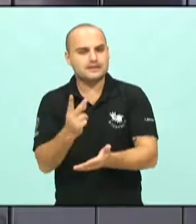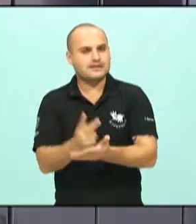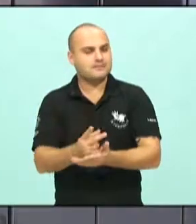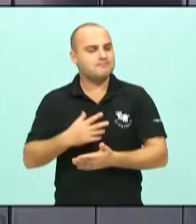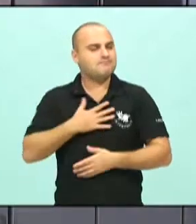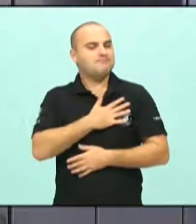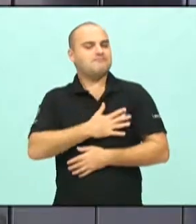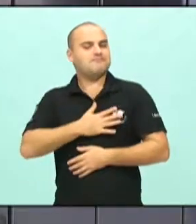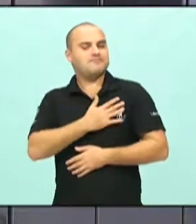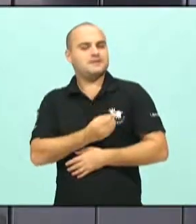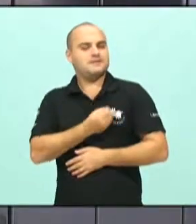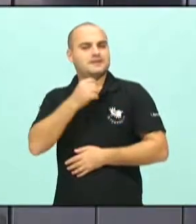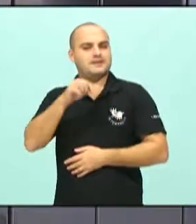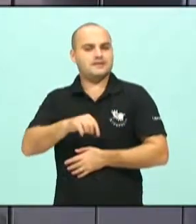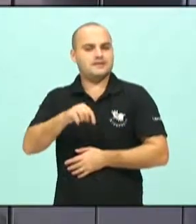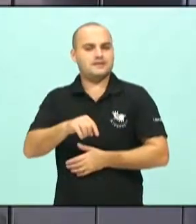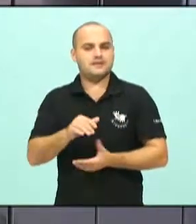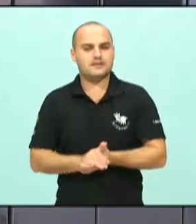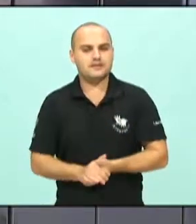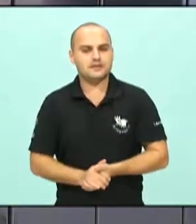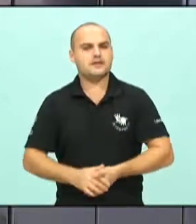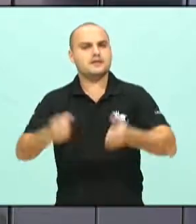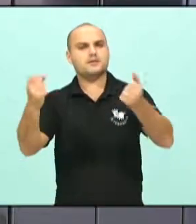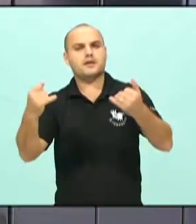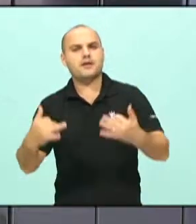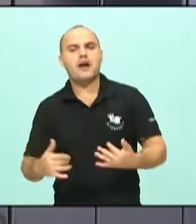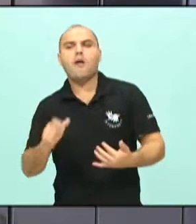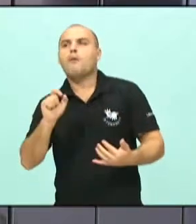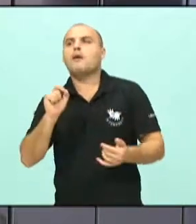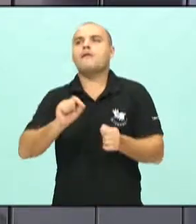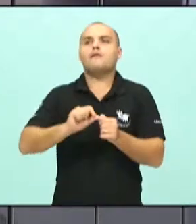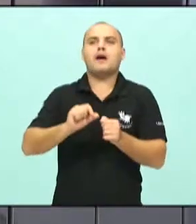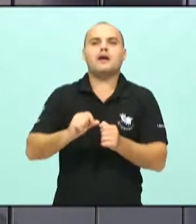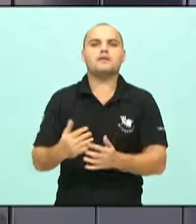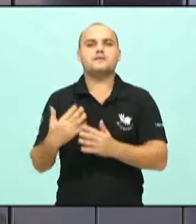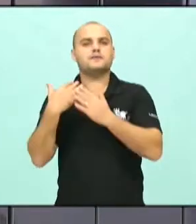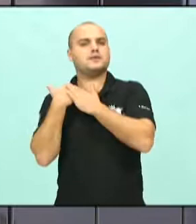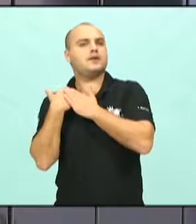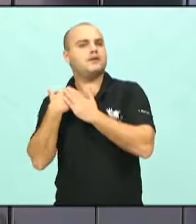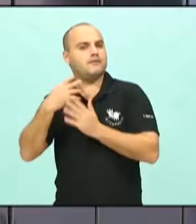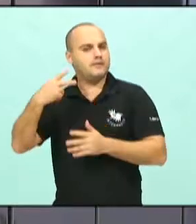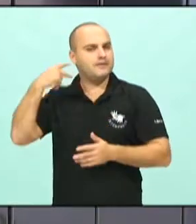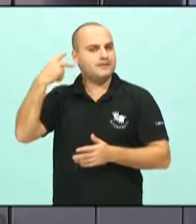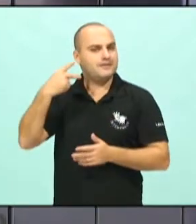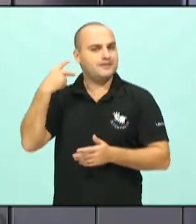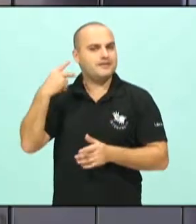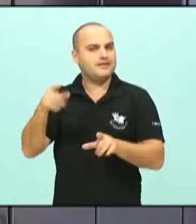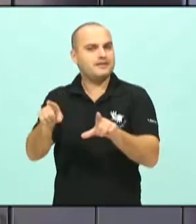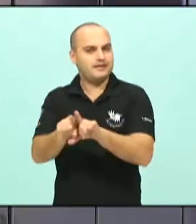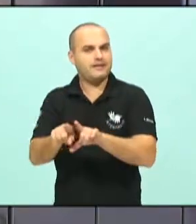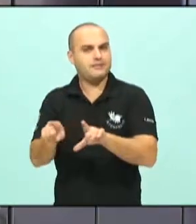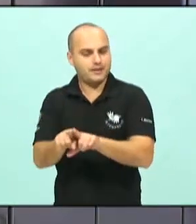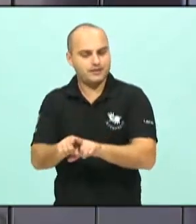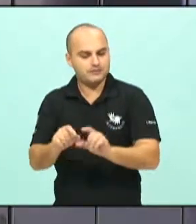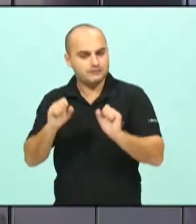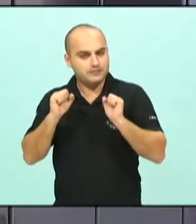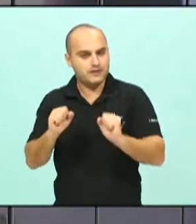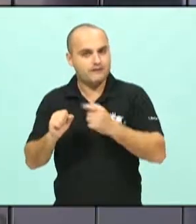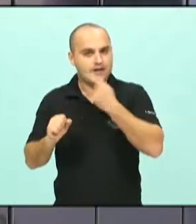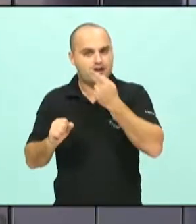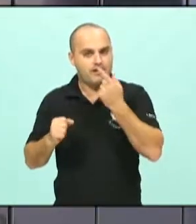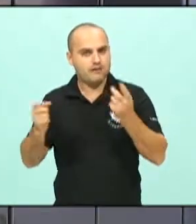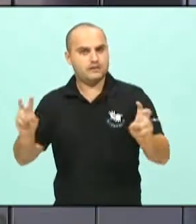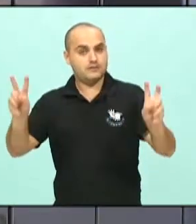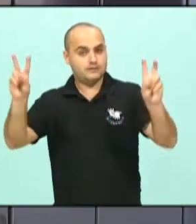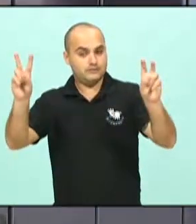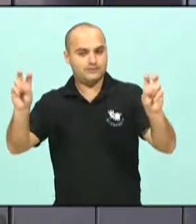uma forma de estar prestando contas do trabalho que a gente faz. E uma possibilidade também de nós estarmos falando sobre um dos assuntos que